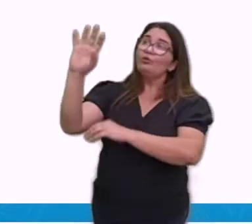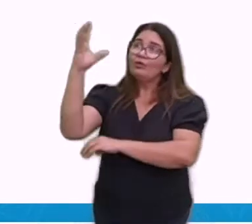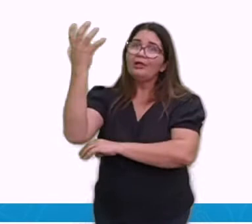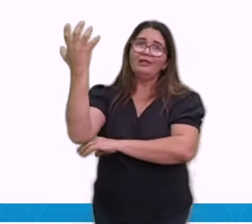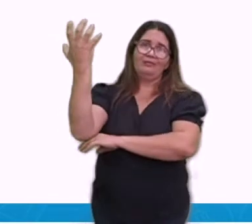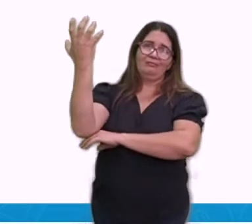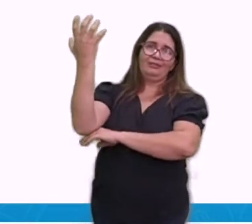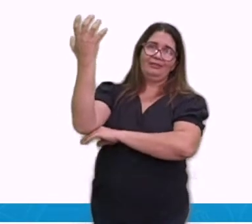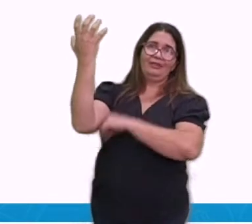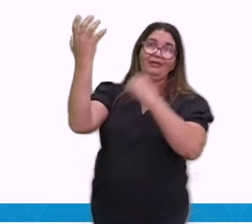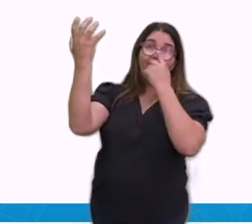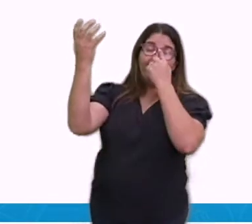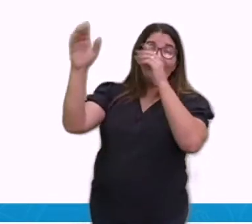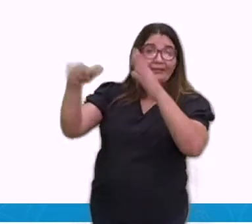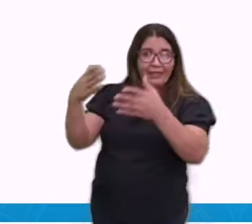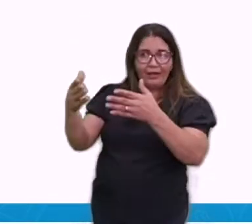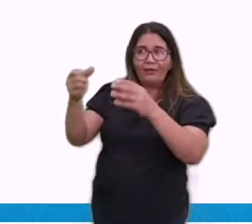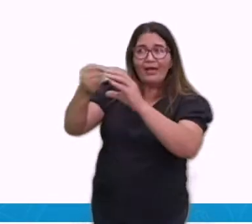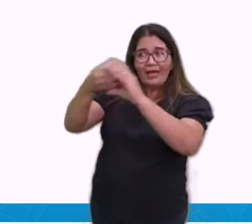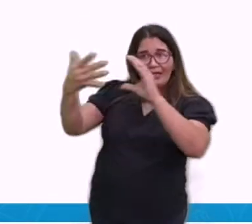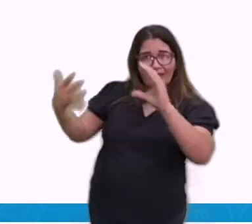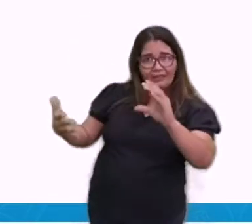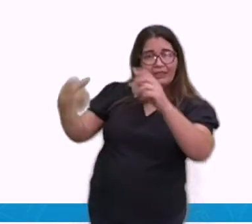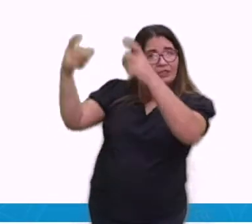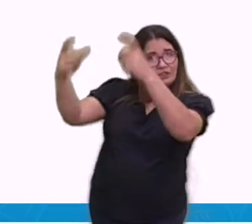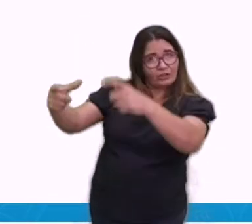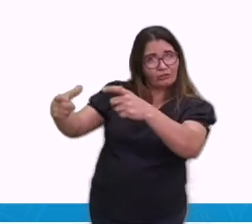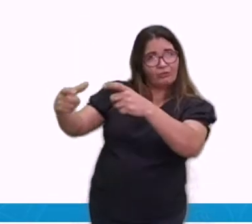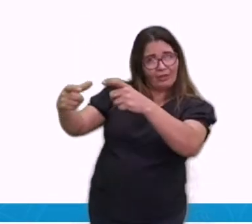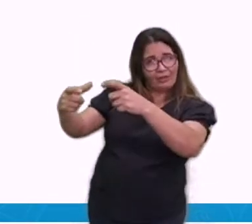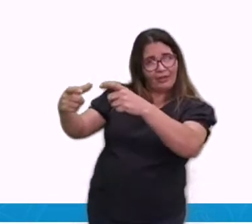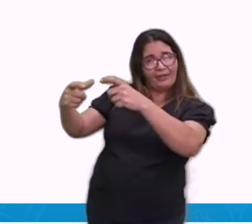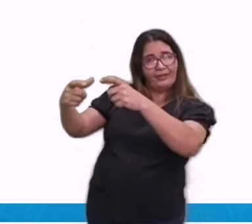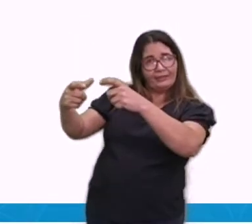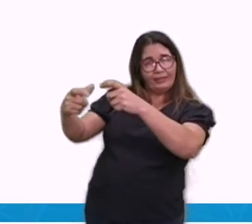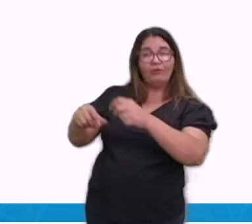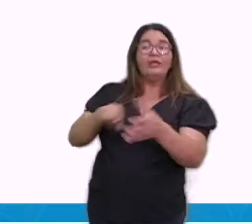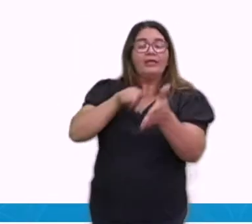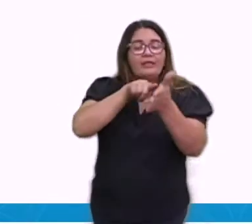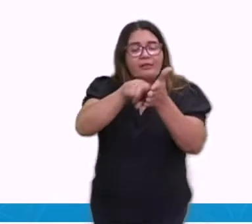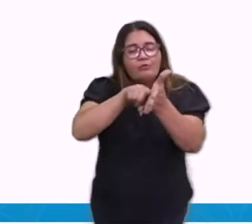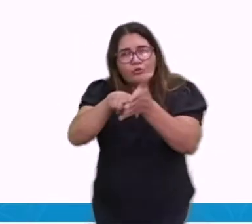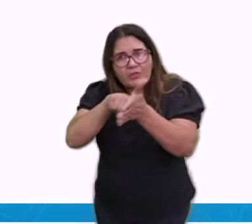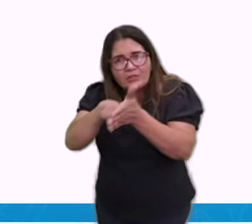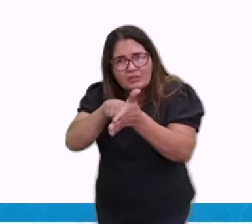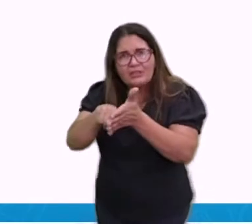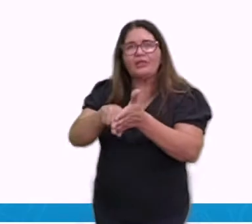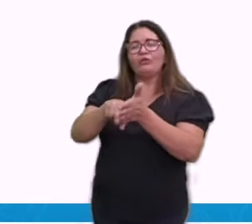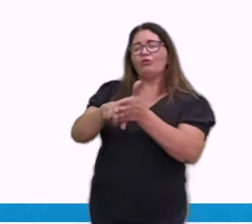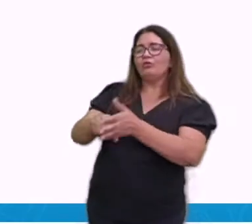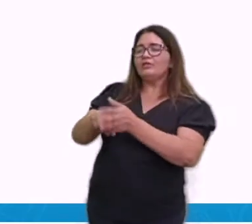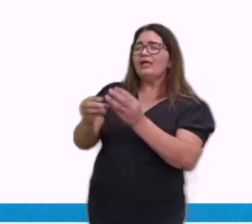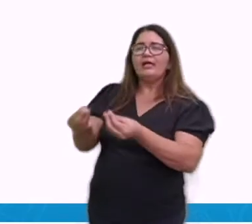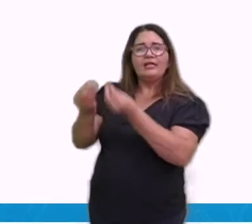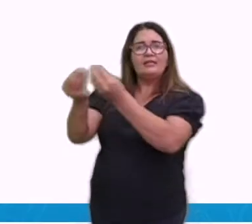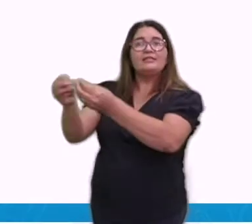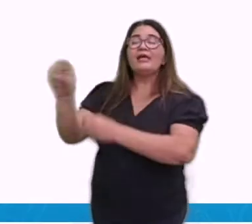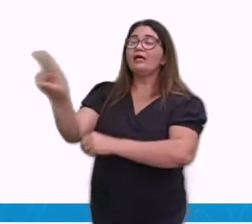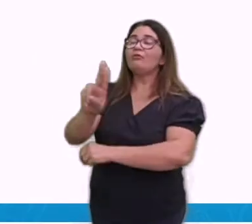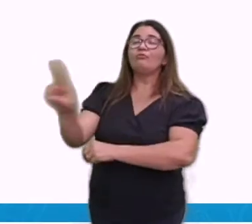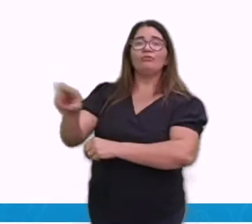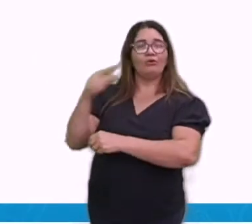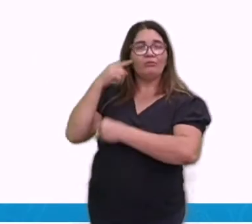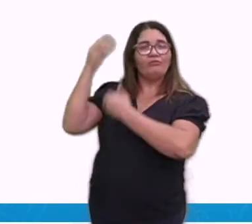de acordo com a característica daquele lugar. Então vamos falar novamente? Clima equatorial,